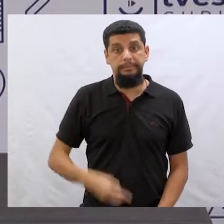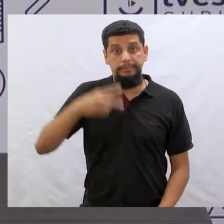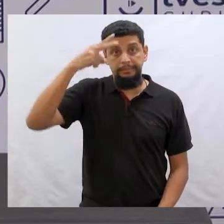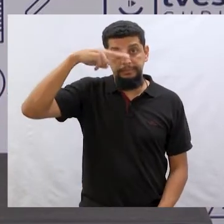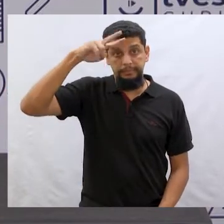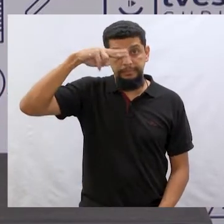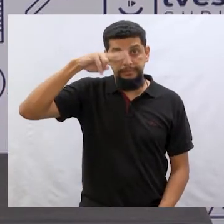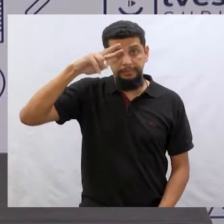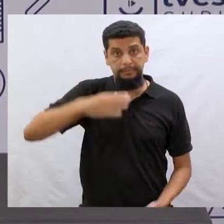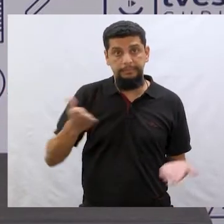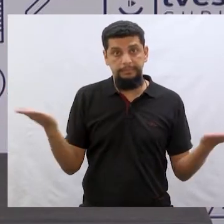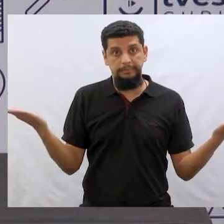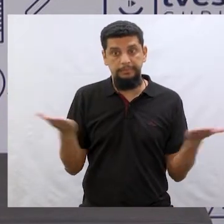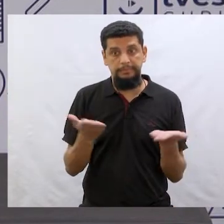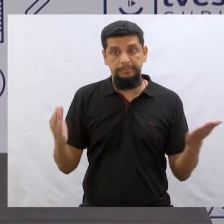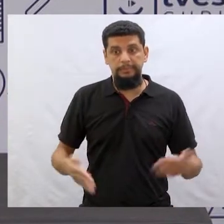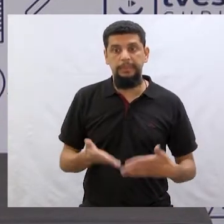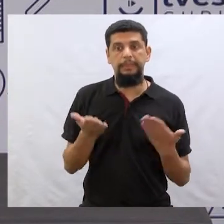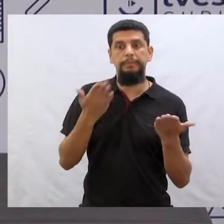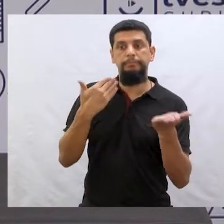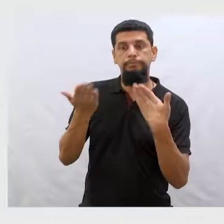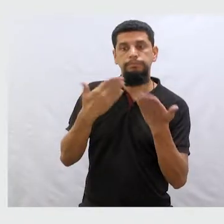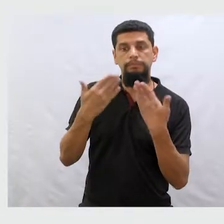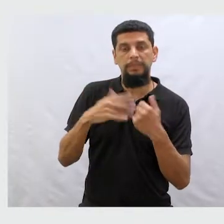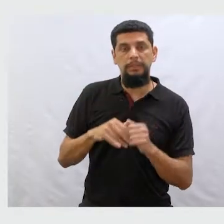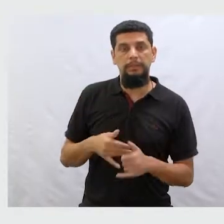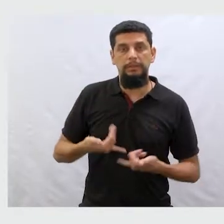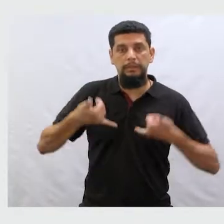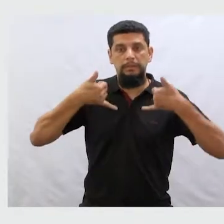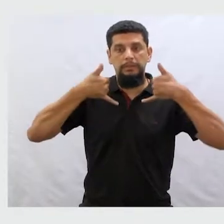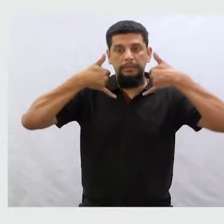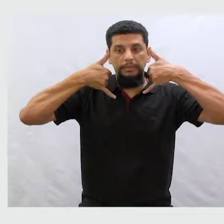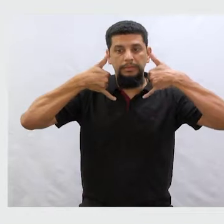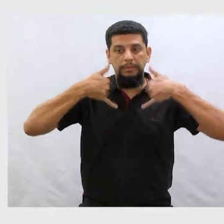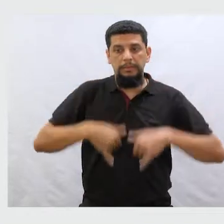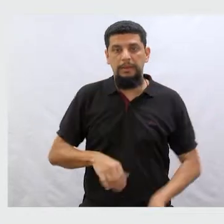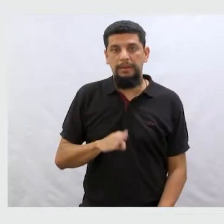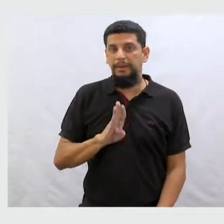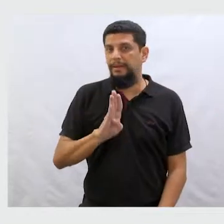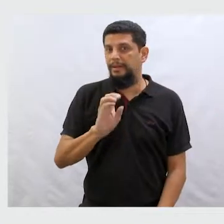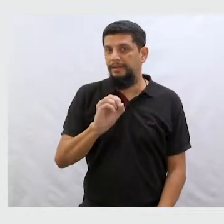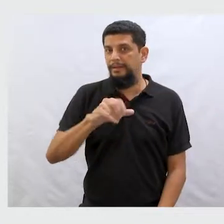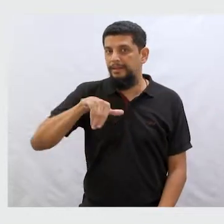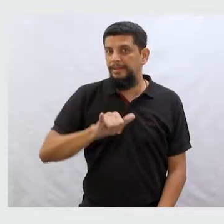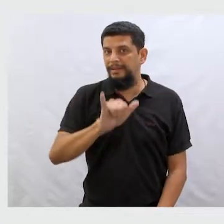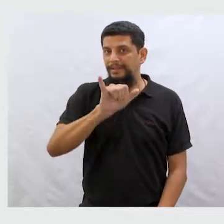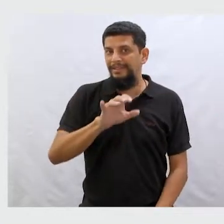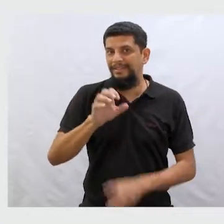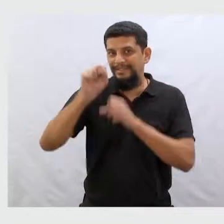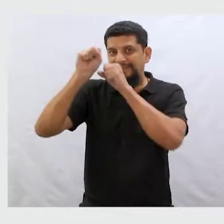a história que a gente vai falar hoje é conversa para boy dormir.